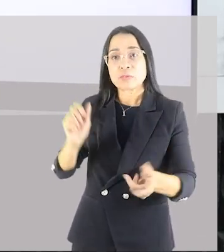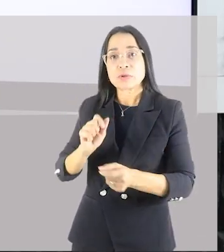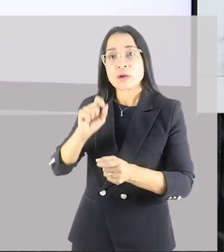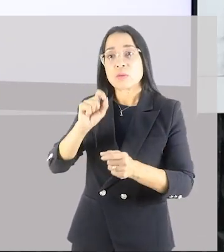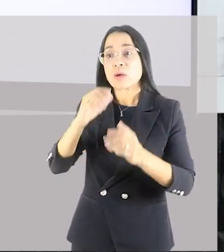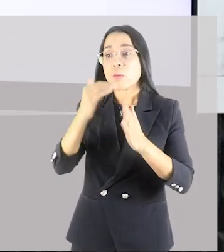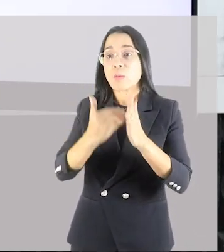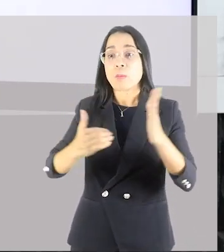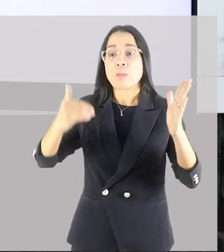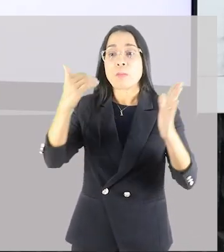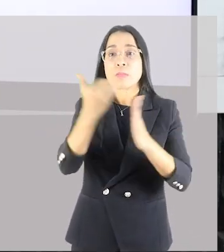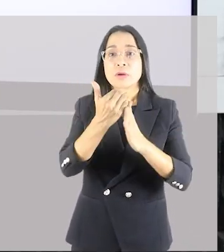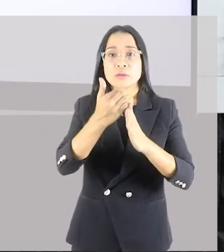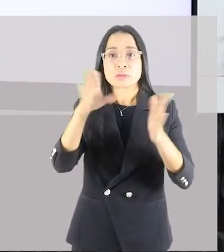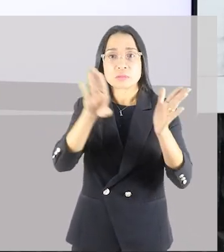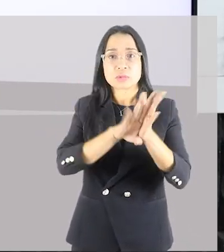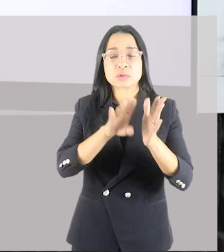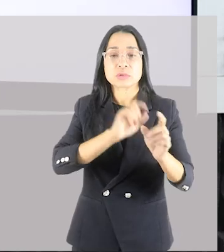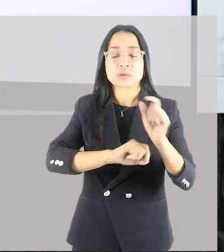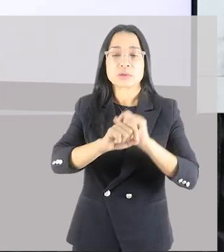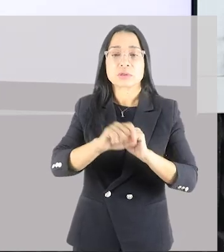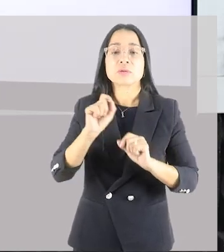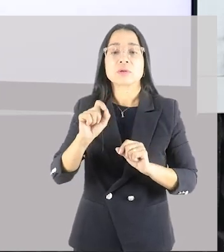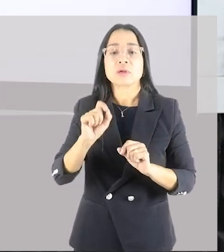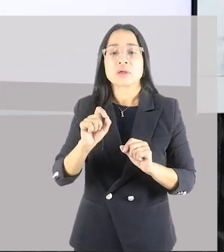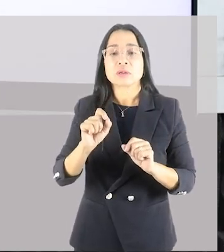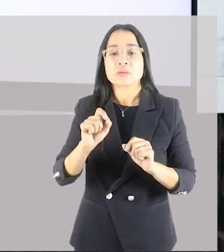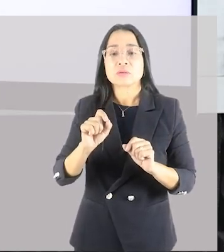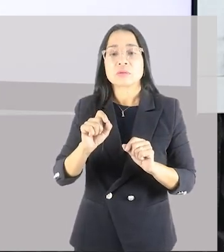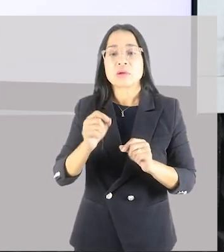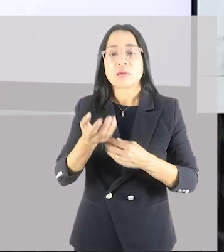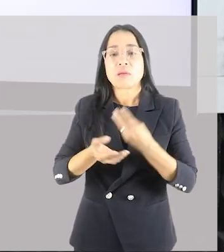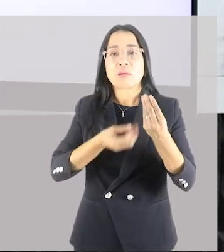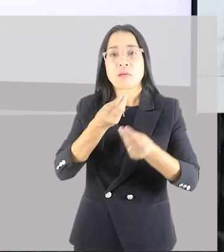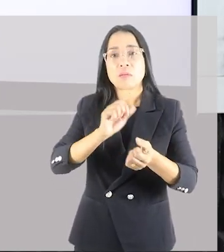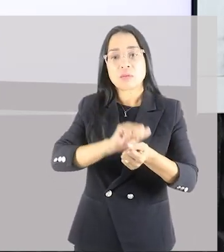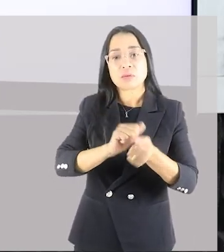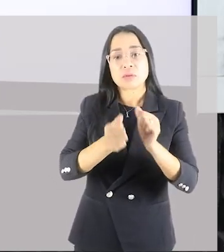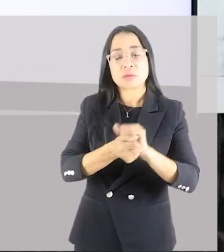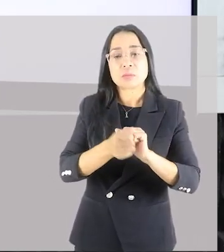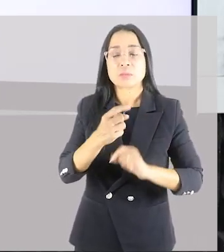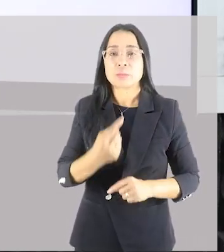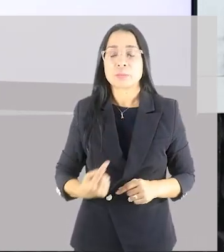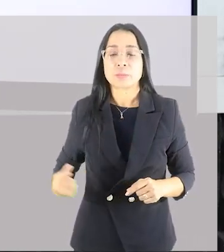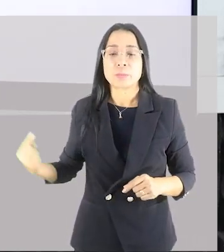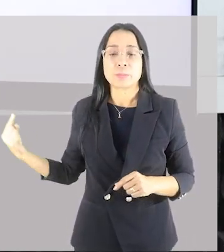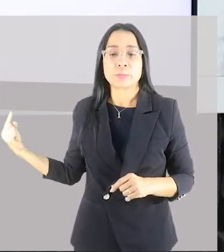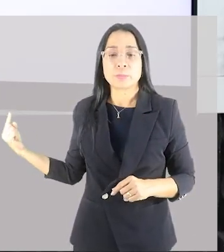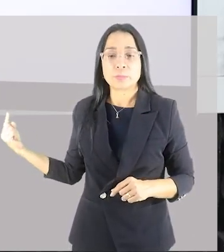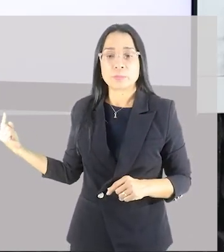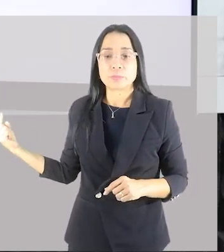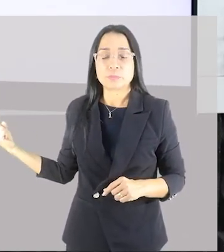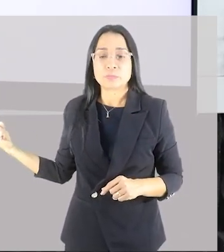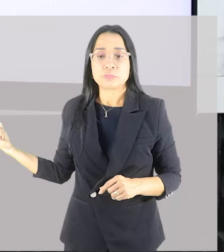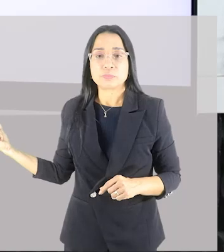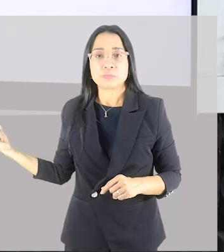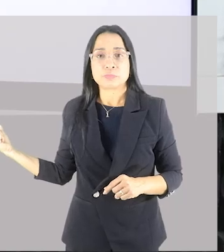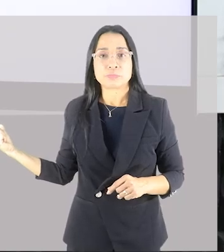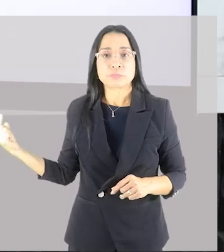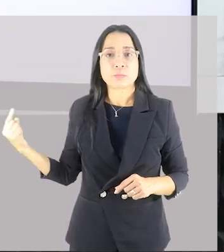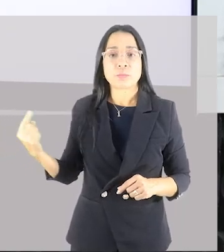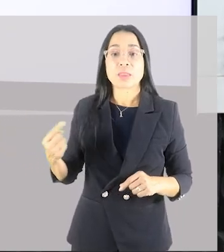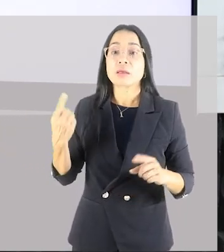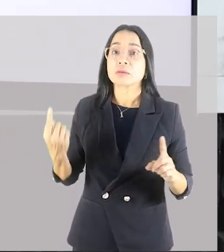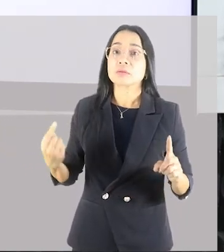os jogadores conseguem chegar. Então, essa capacidade vai ser a capacidade máxima de adaptação. Aquela nossa